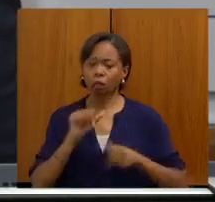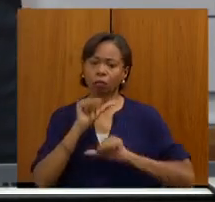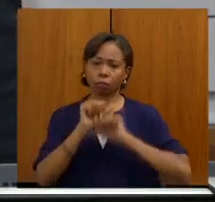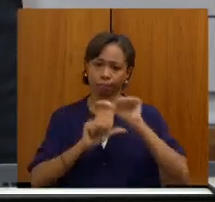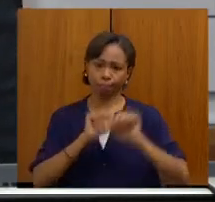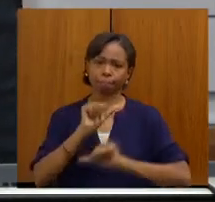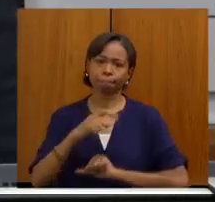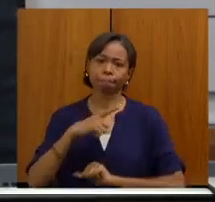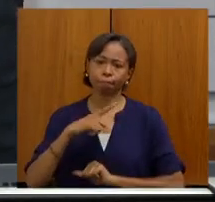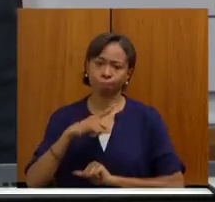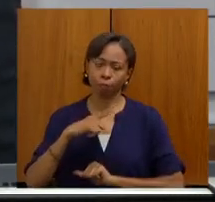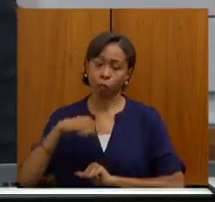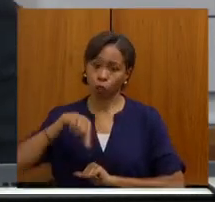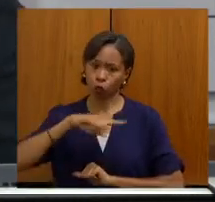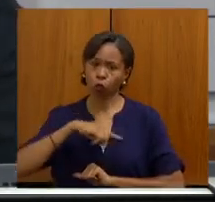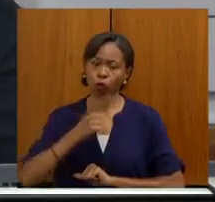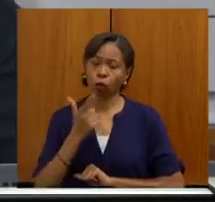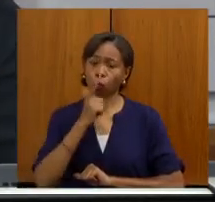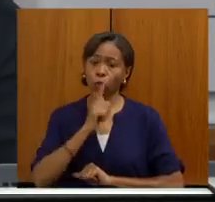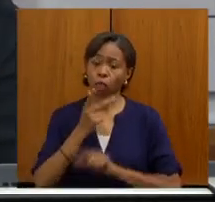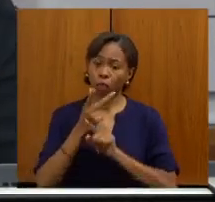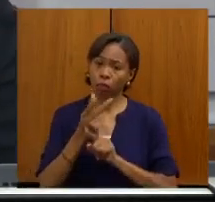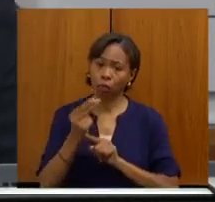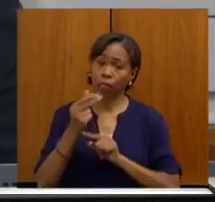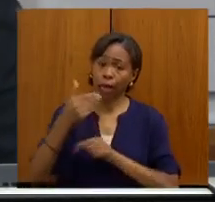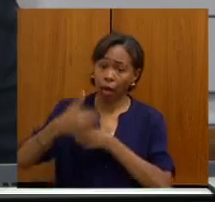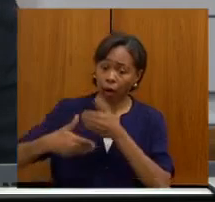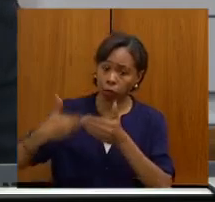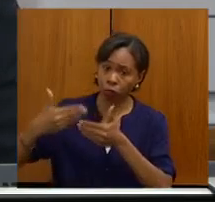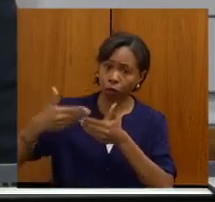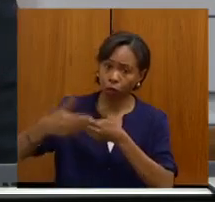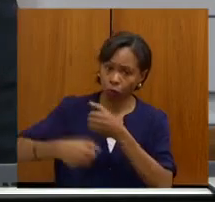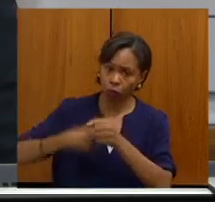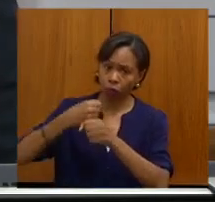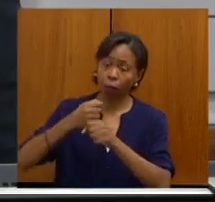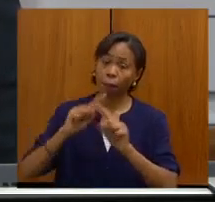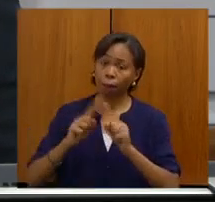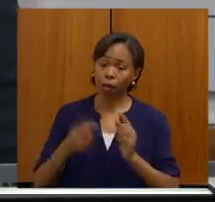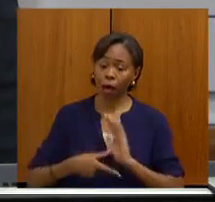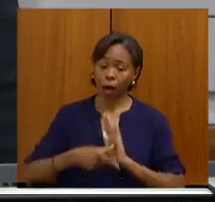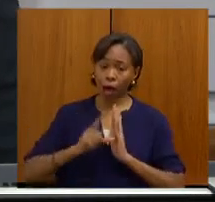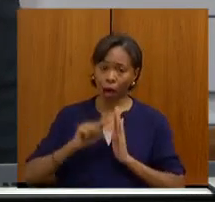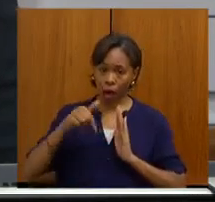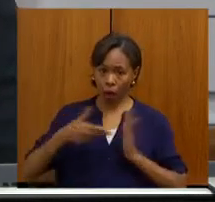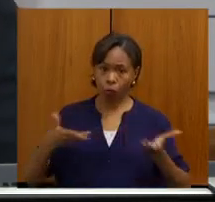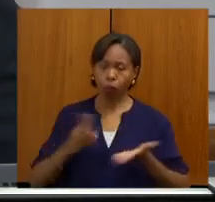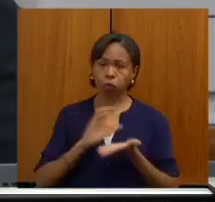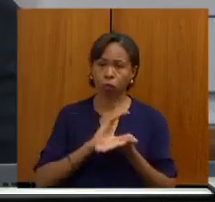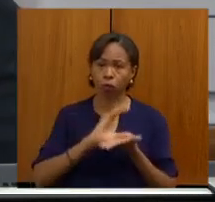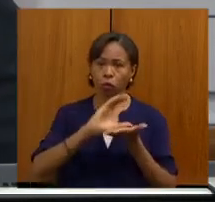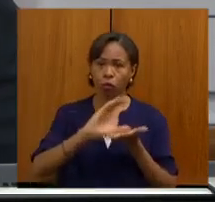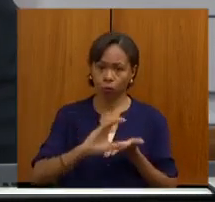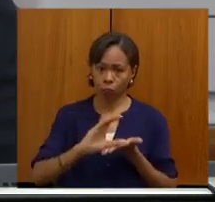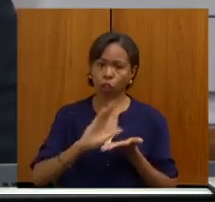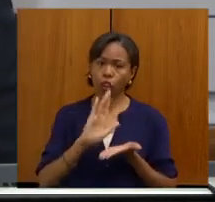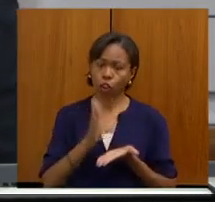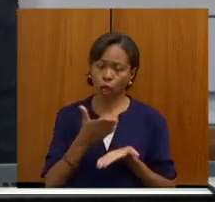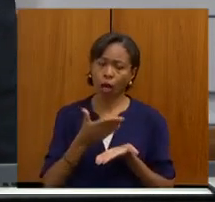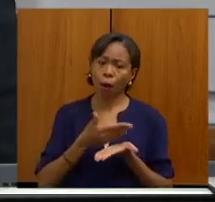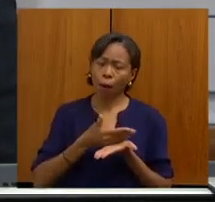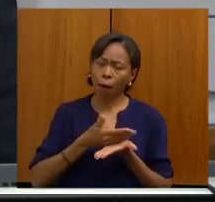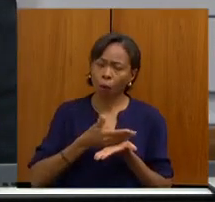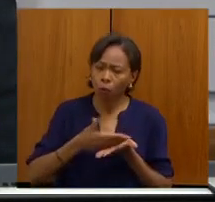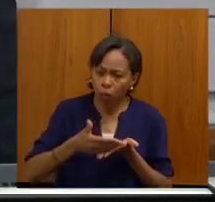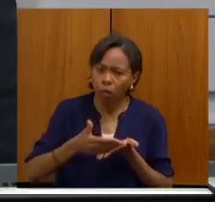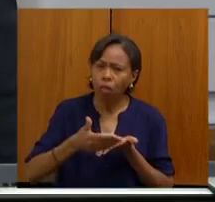A gente vai colher o fruto daqui a alguns anos, mas o investimento está sendo feito, a gente já fez a primeira expansão, terminando a